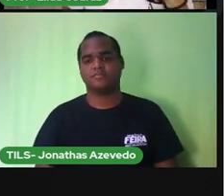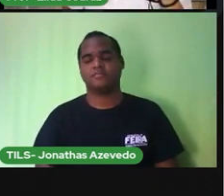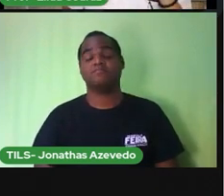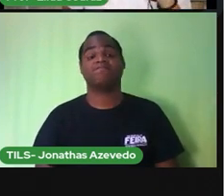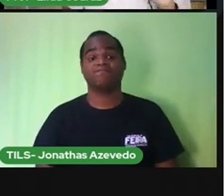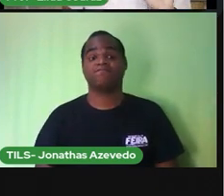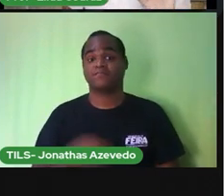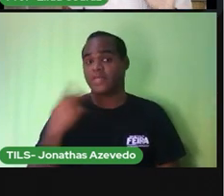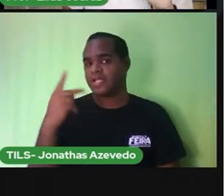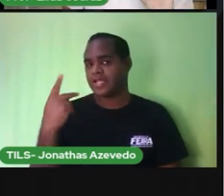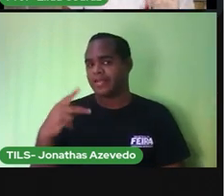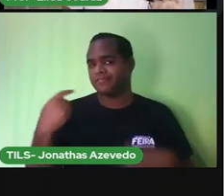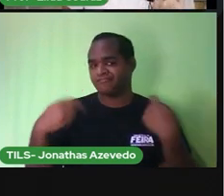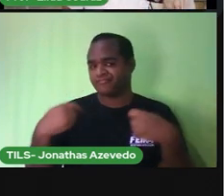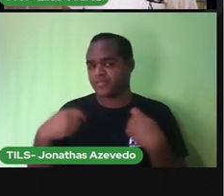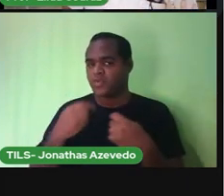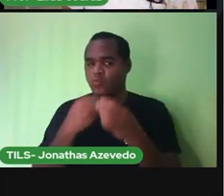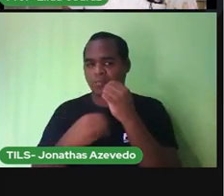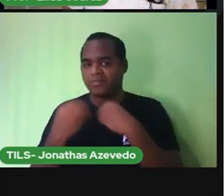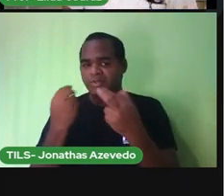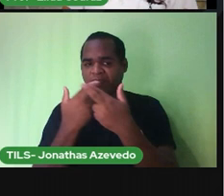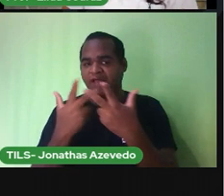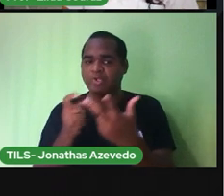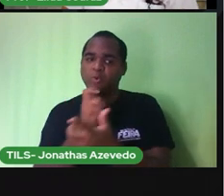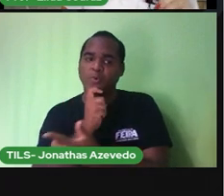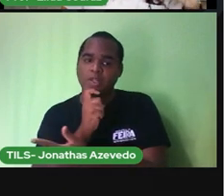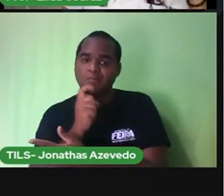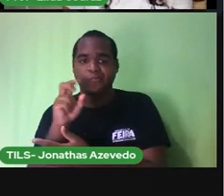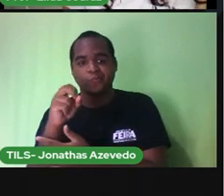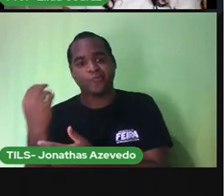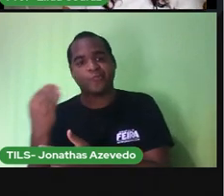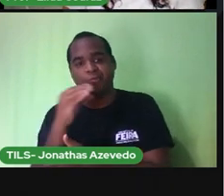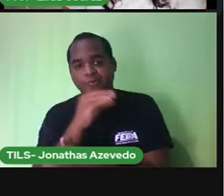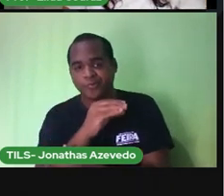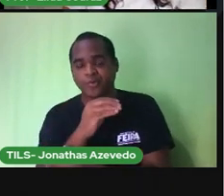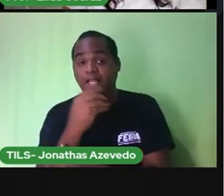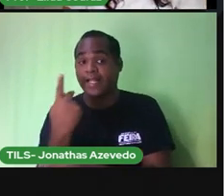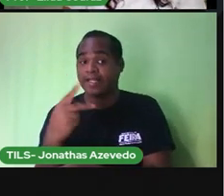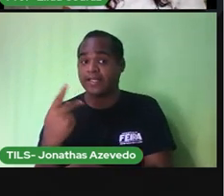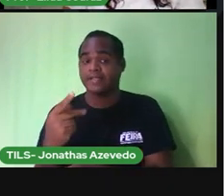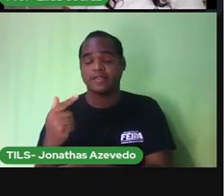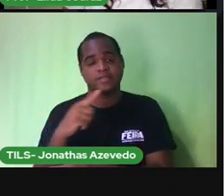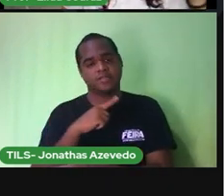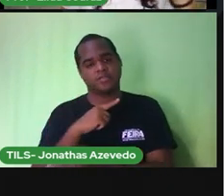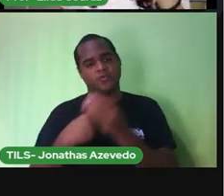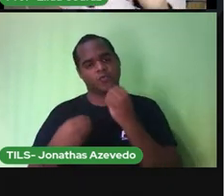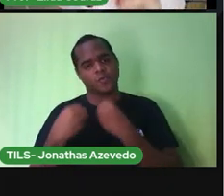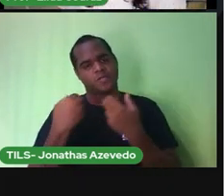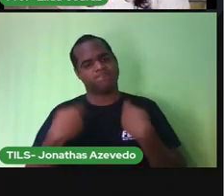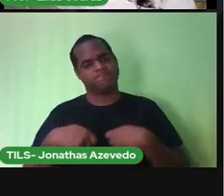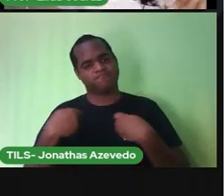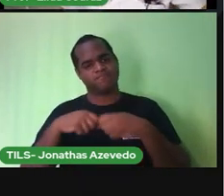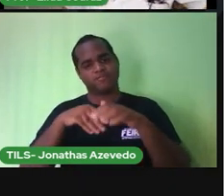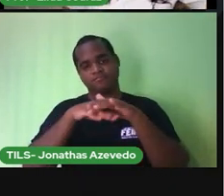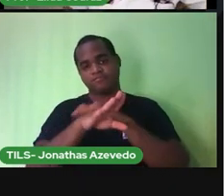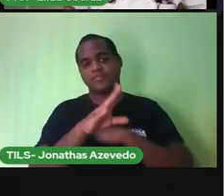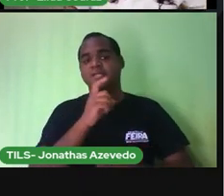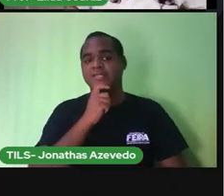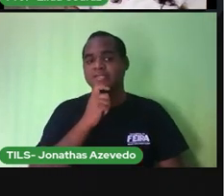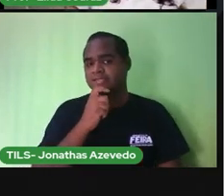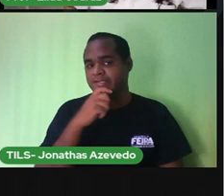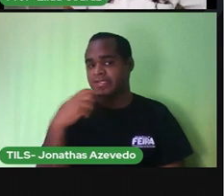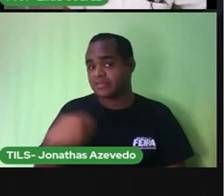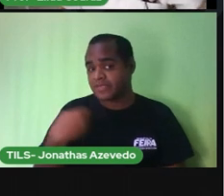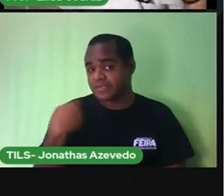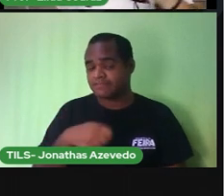os alimentos na temperatura ideal para a sua conservação se o alimento precisa ir para a geladeira ele vai